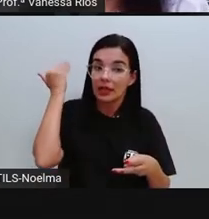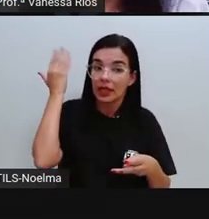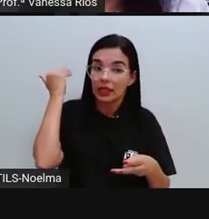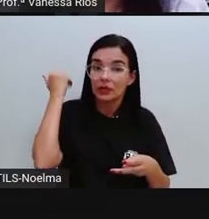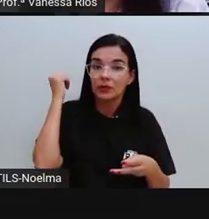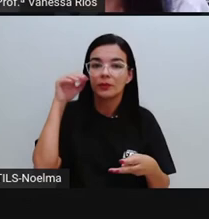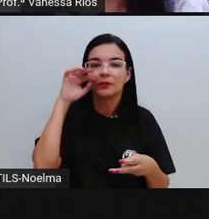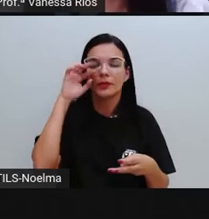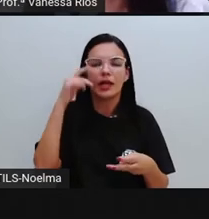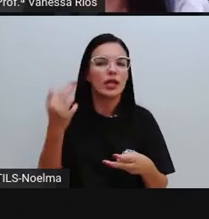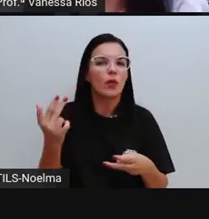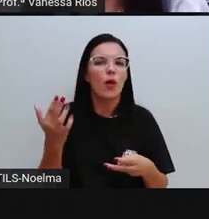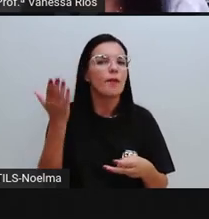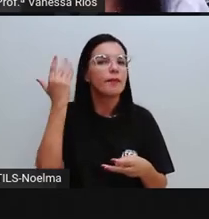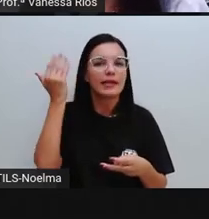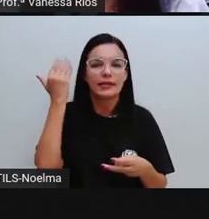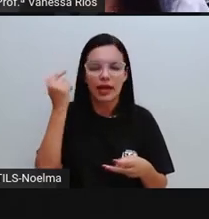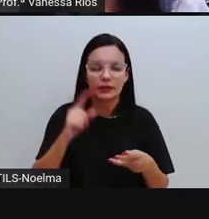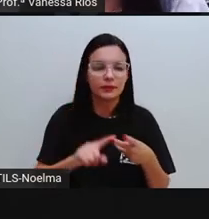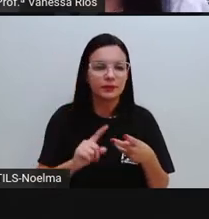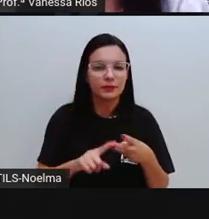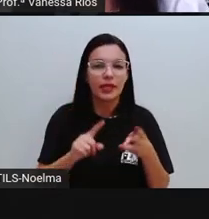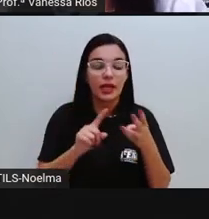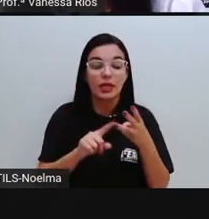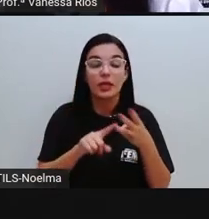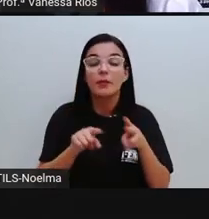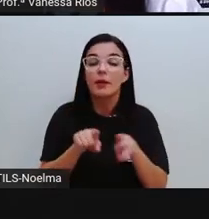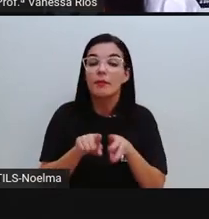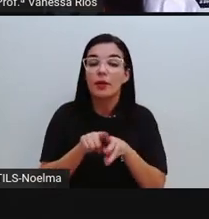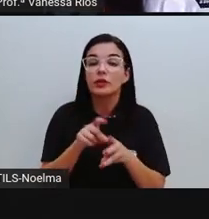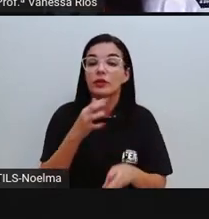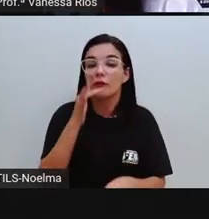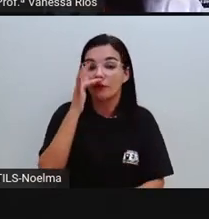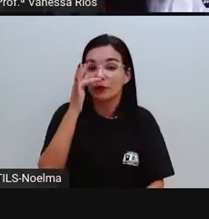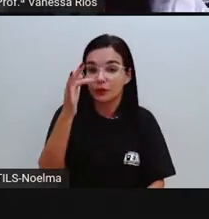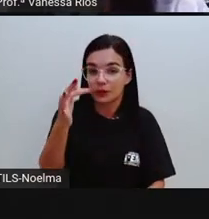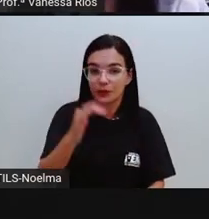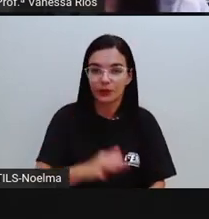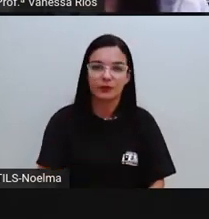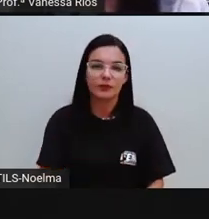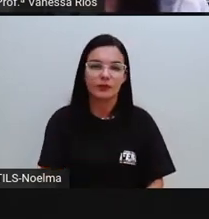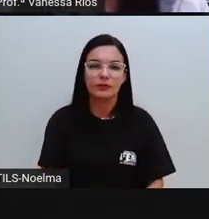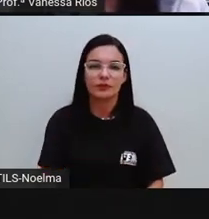pretérito, que é a mesma coisa que passado. E também no futuro.